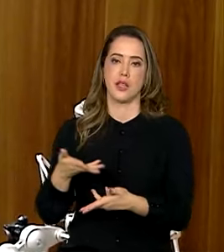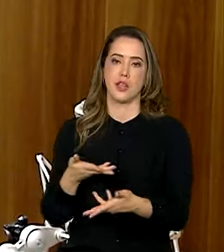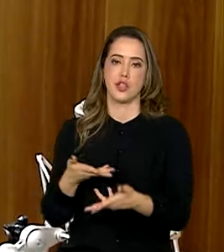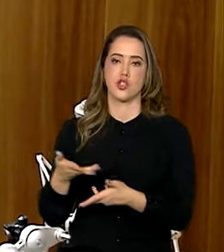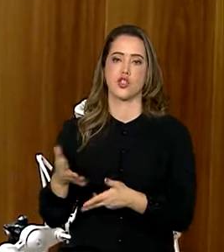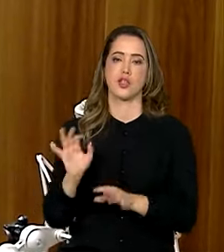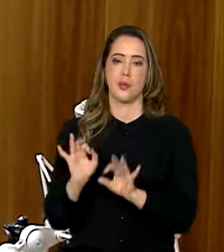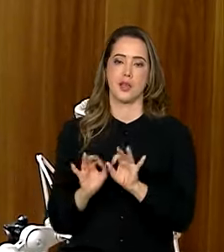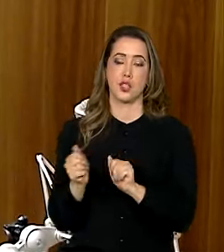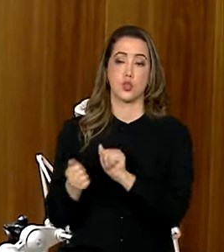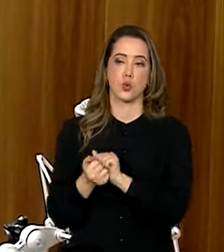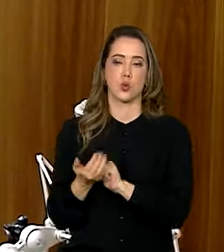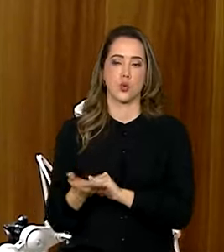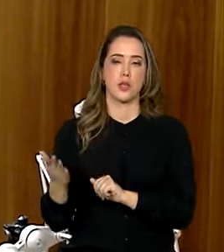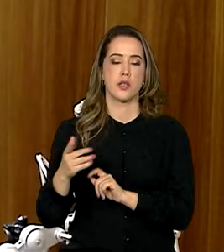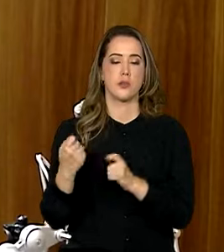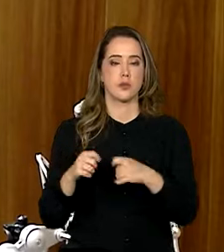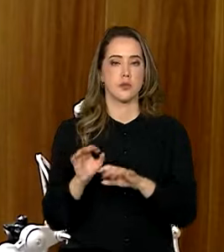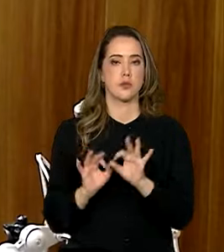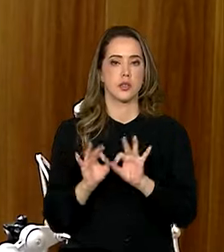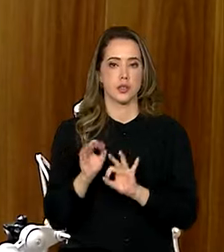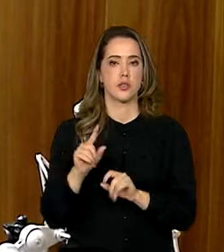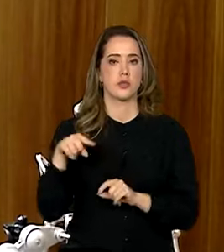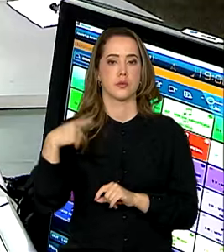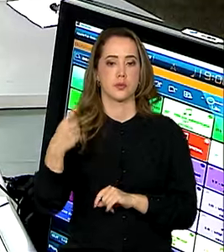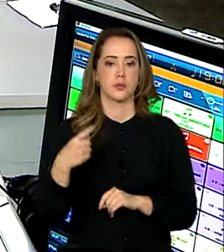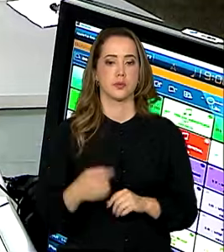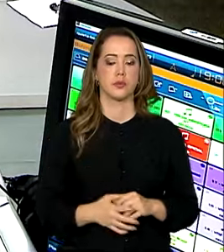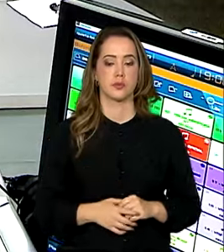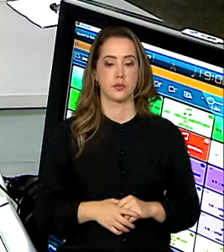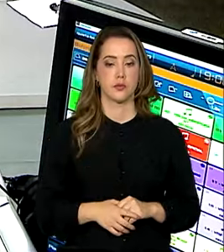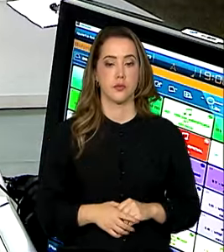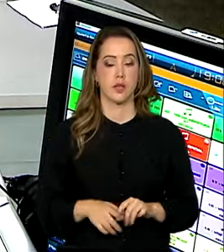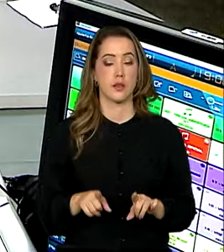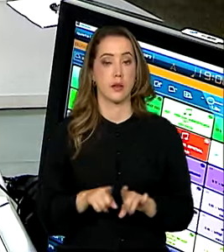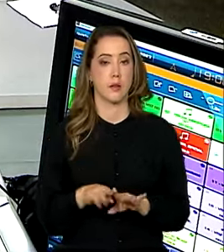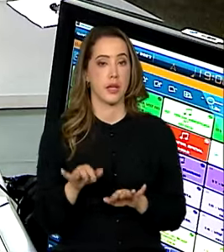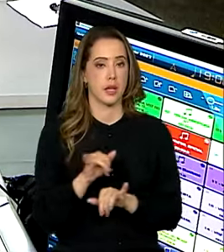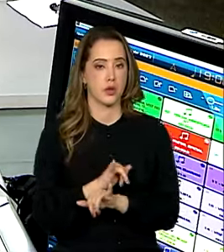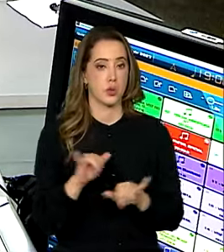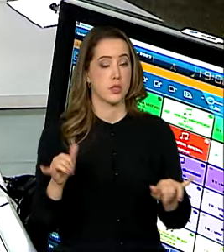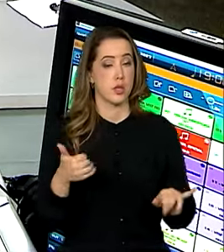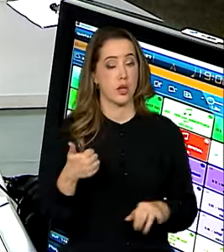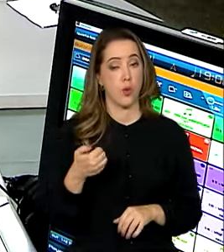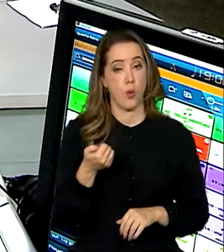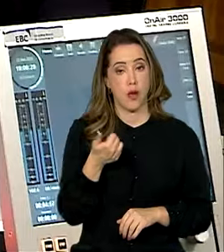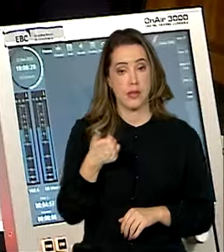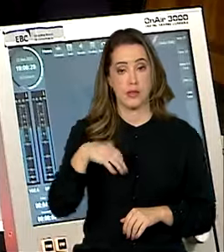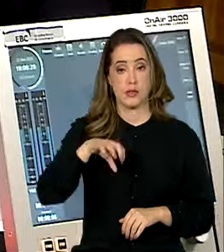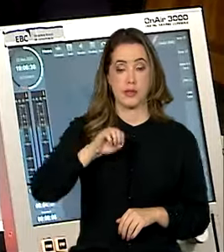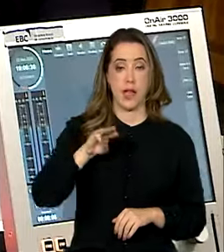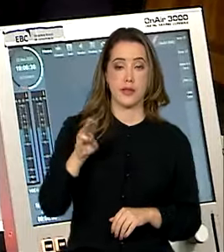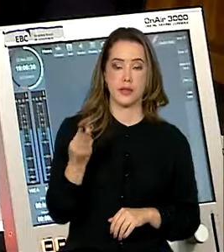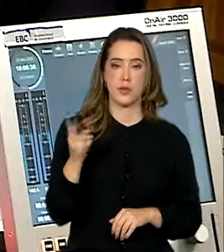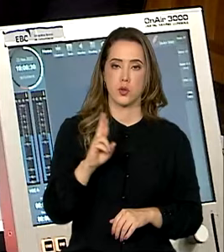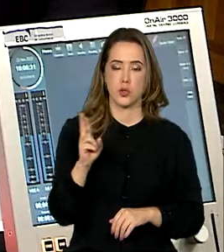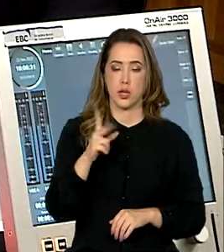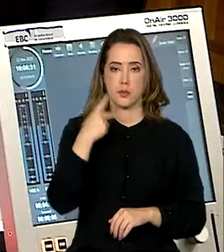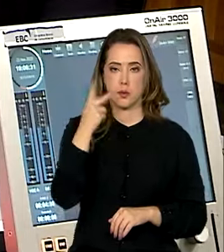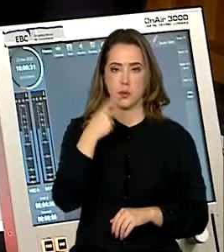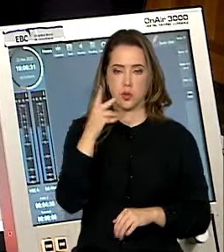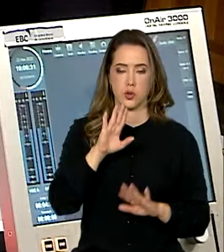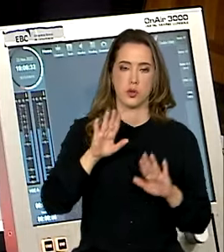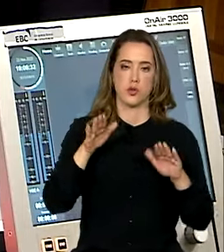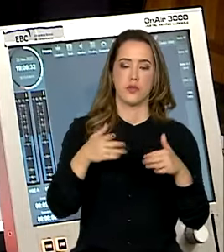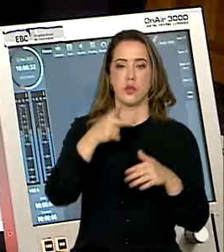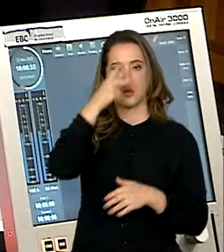os próximos passos do que precisamos levar e como atendê-los. Foram anunciados também quase 10 milhões de reais para políticas voltadas às pessoas